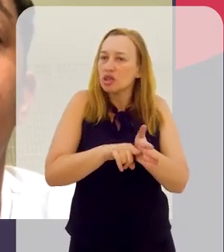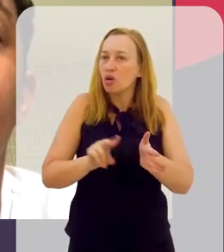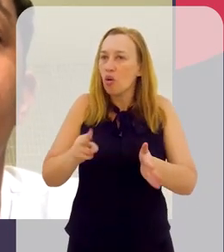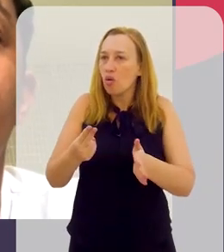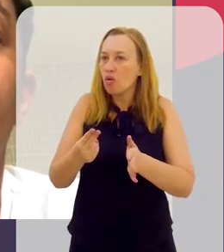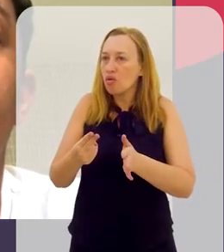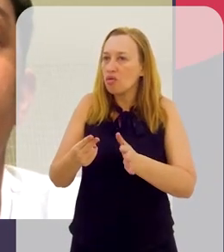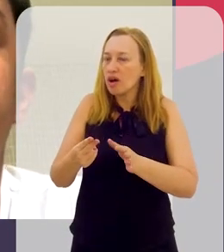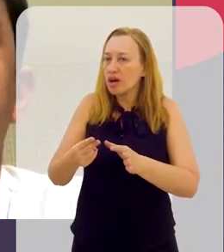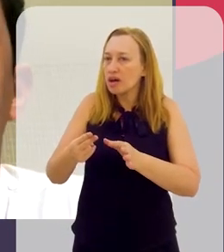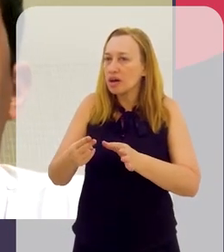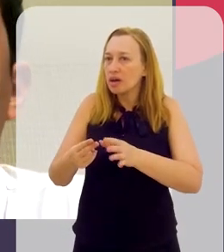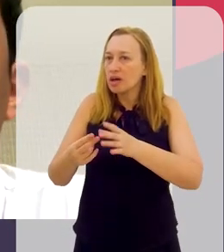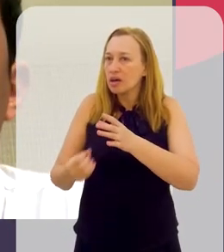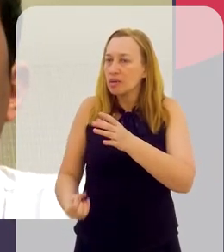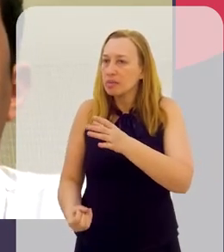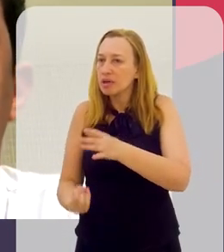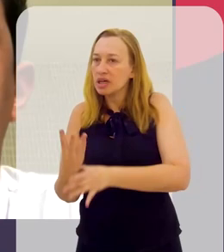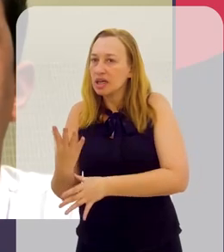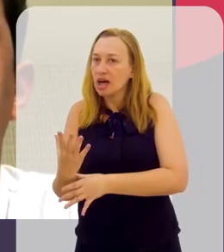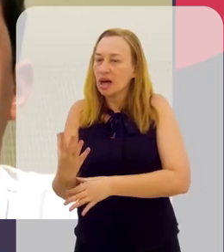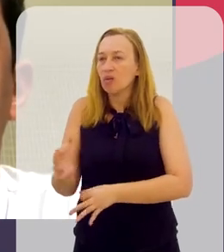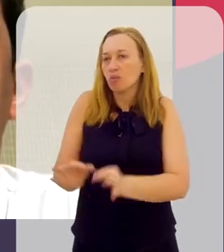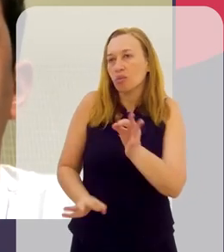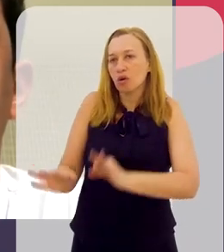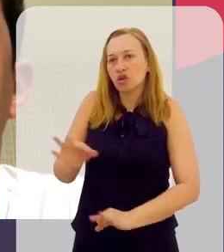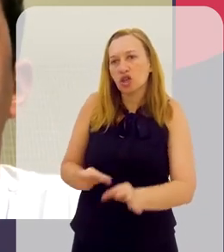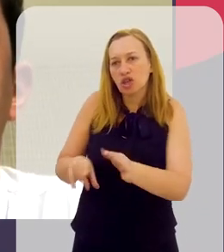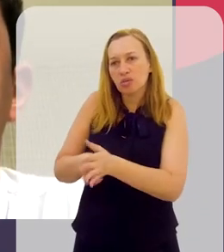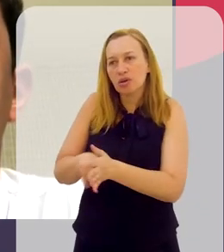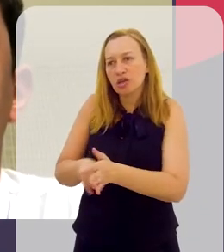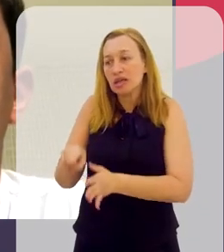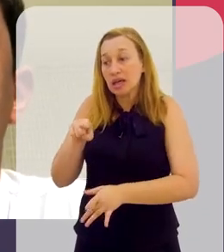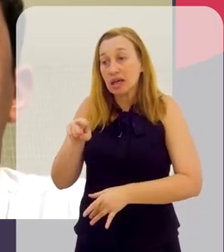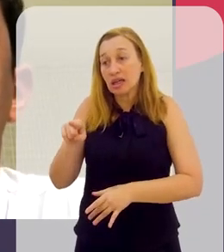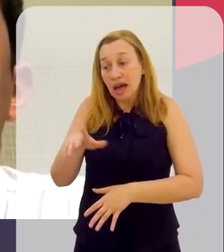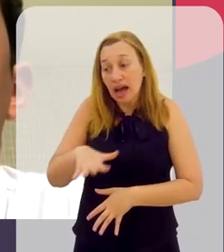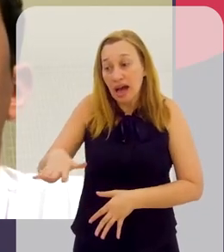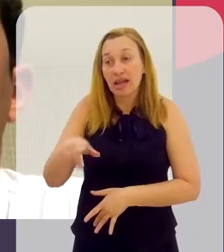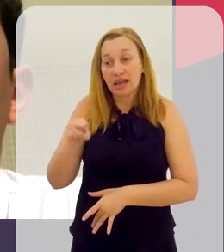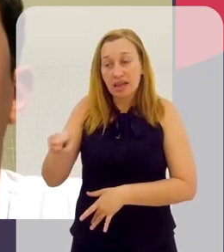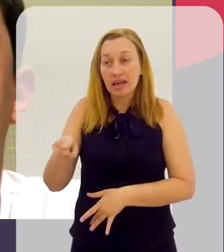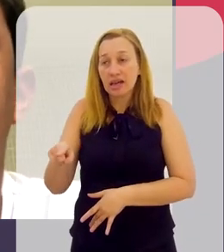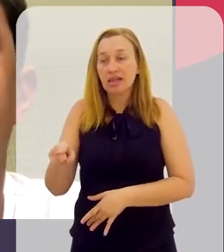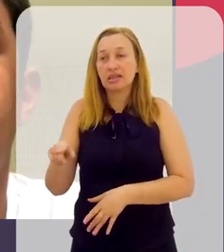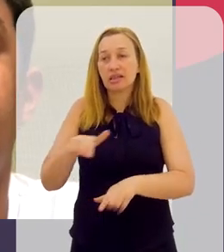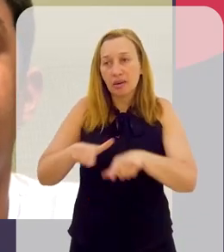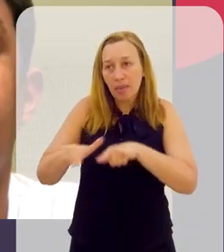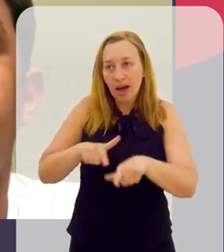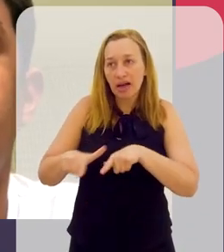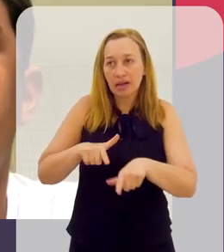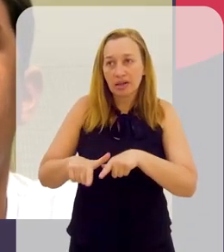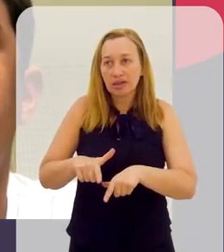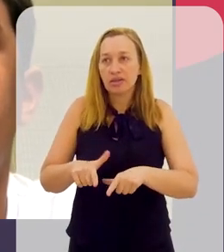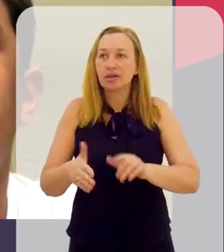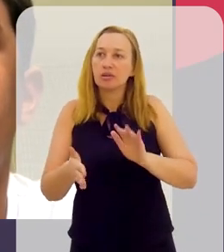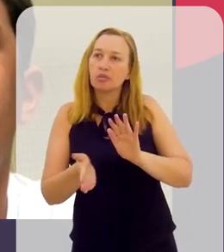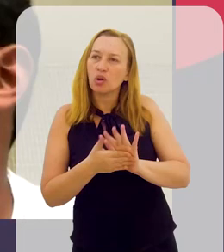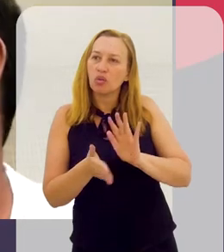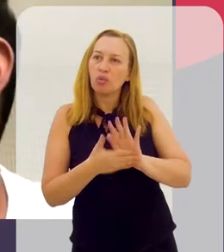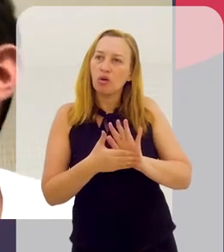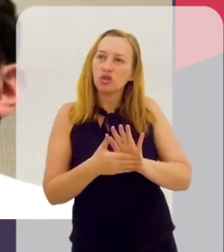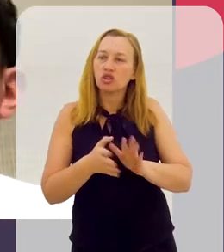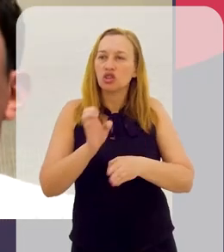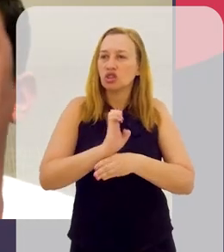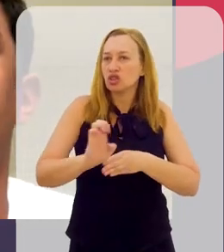montar para esse aluno um projeto de pesquisa, dentro daquilo que ele trabalha, vai propor e colocar